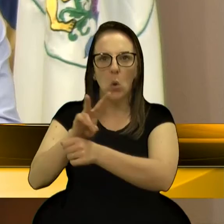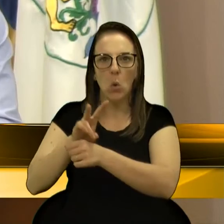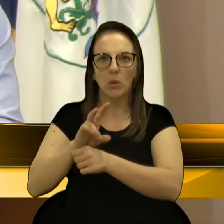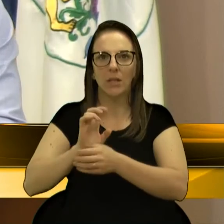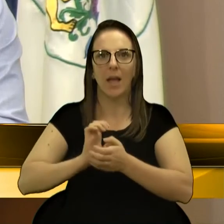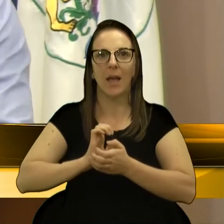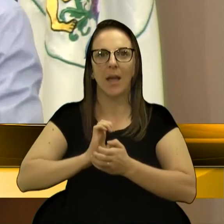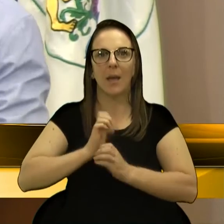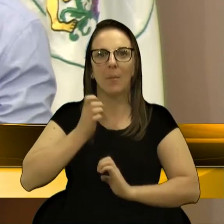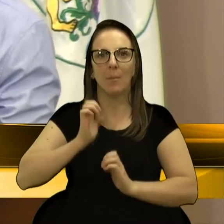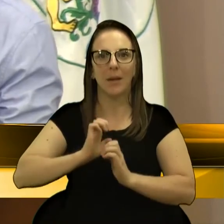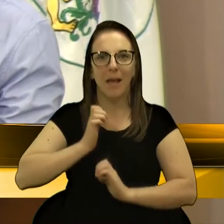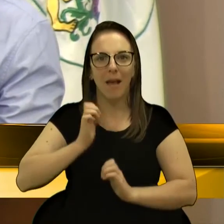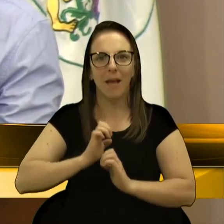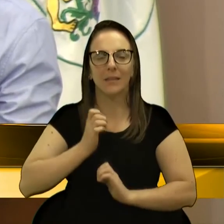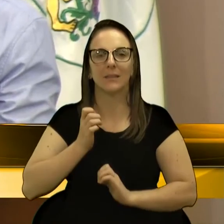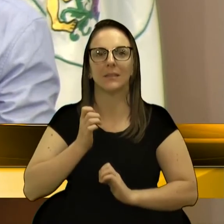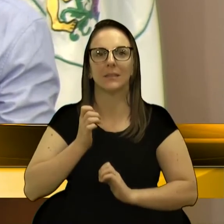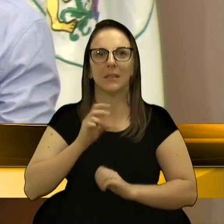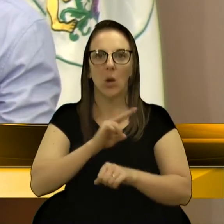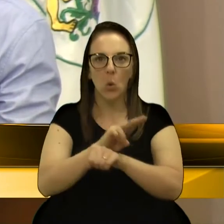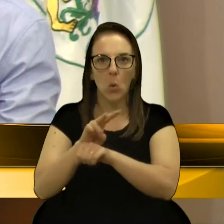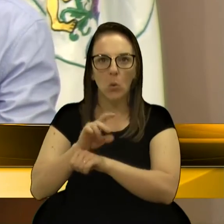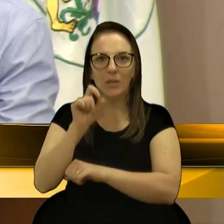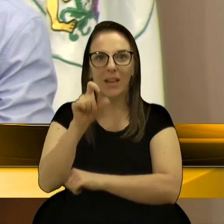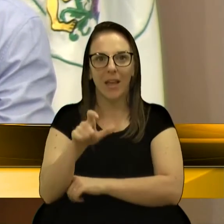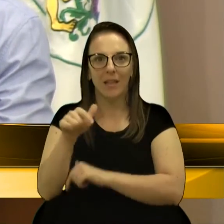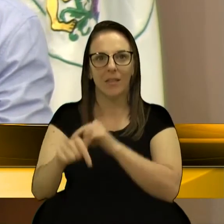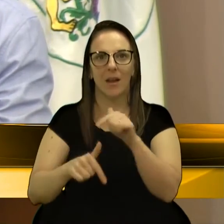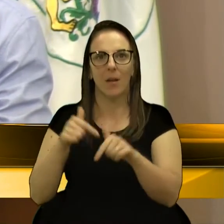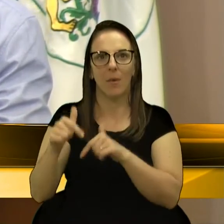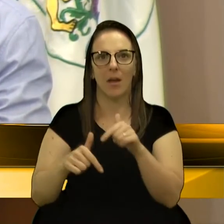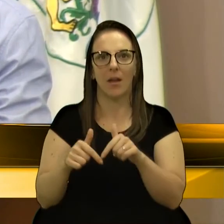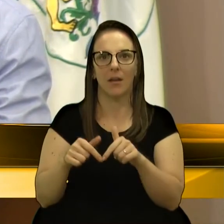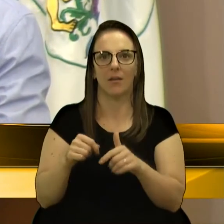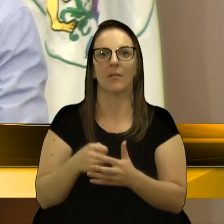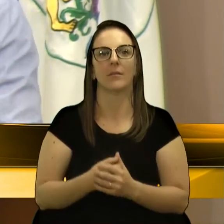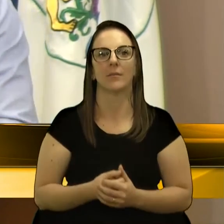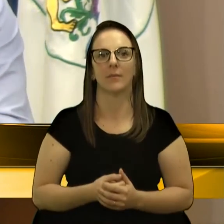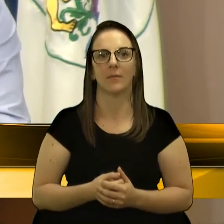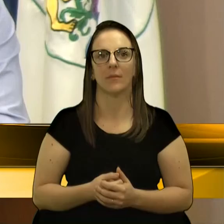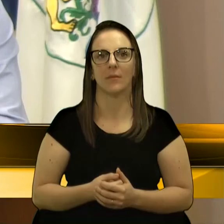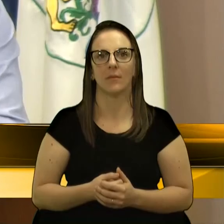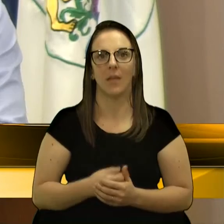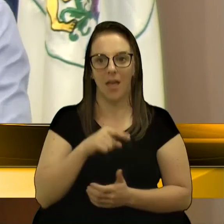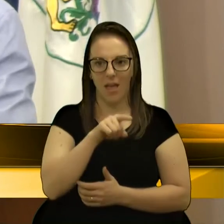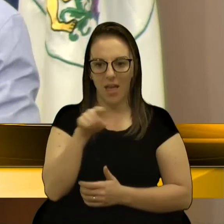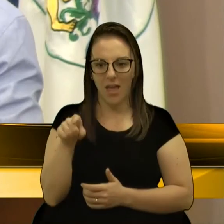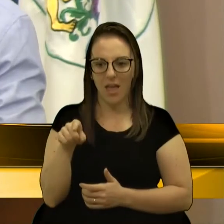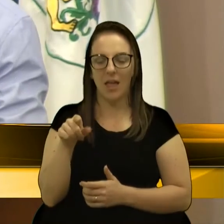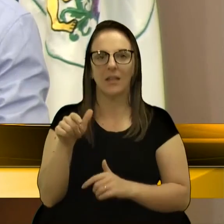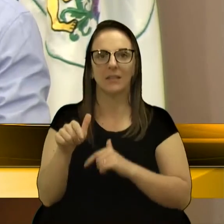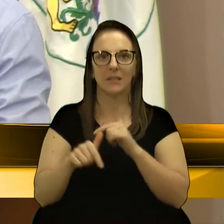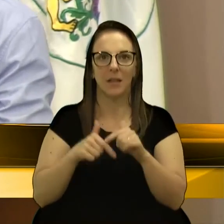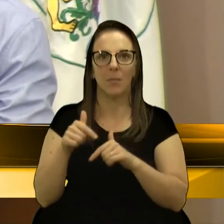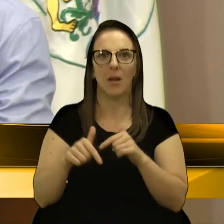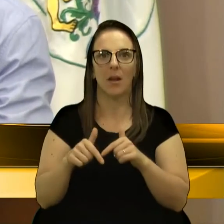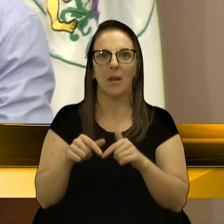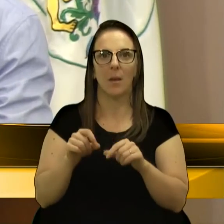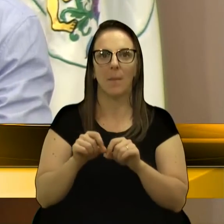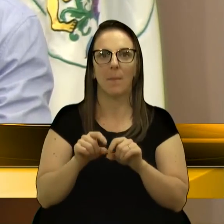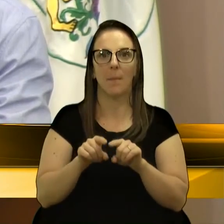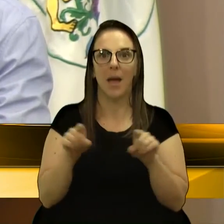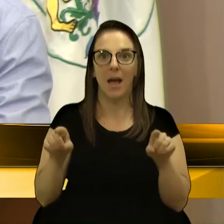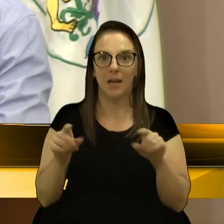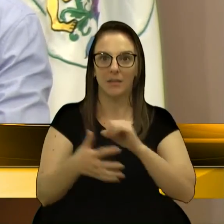empresários, só cuida quem trabalha. Eles têm que andar na linha. Agora, o povo que está na periferia, que teria que se cuidar